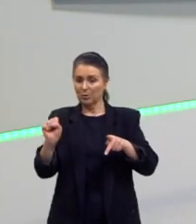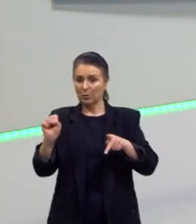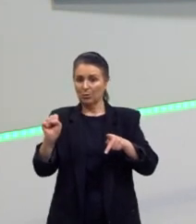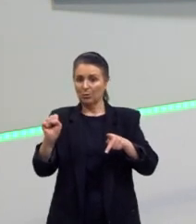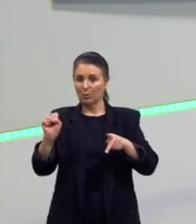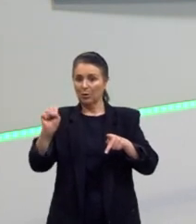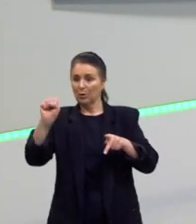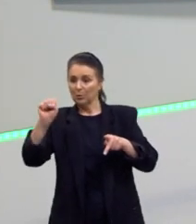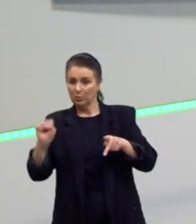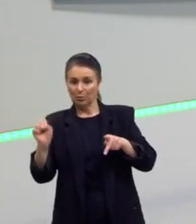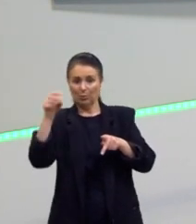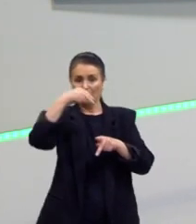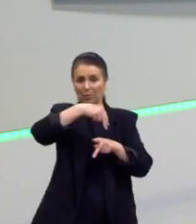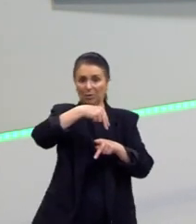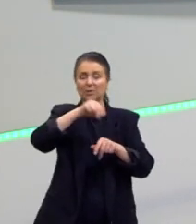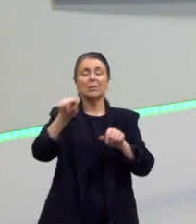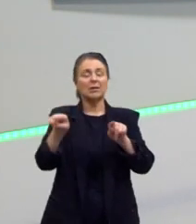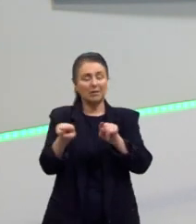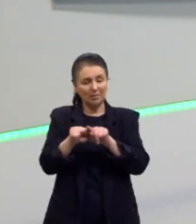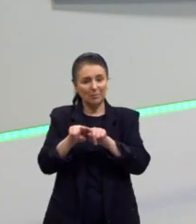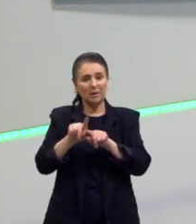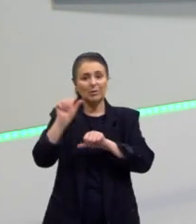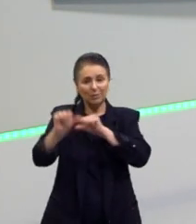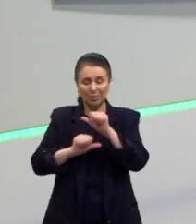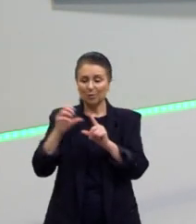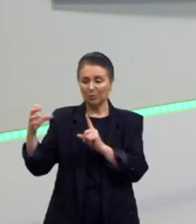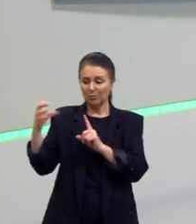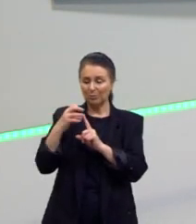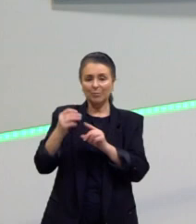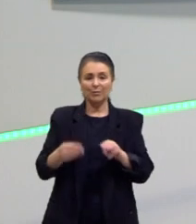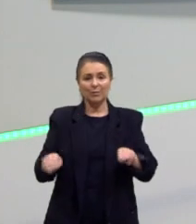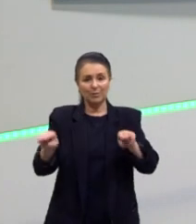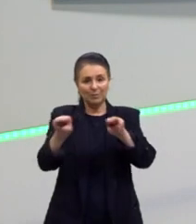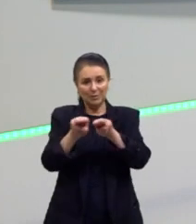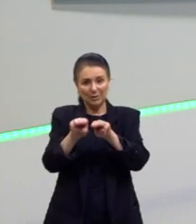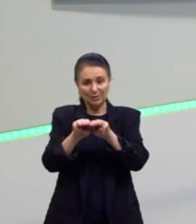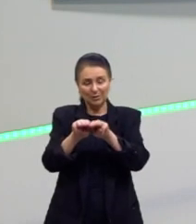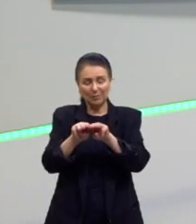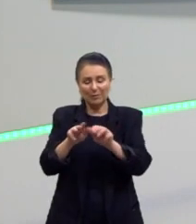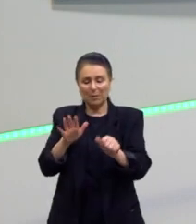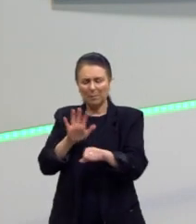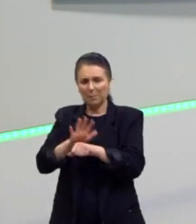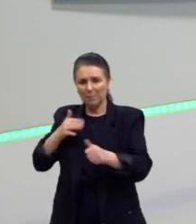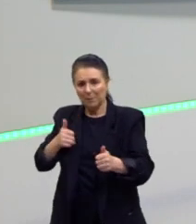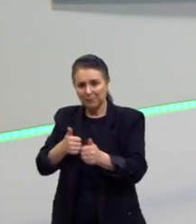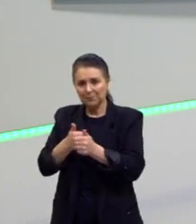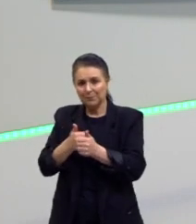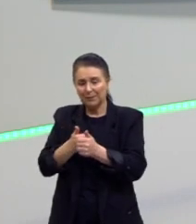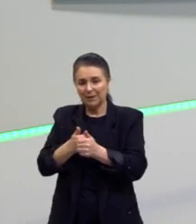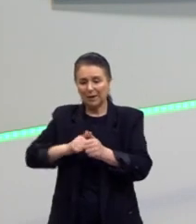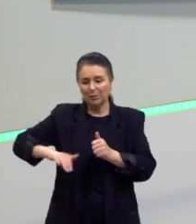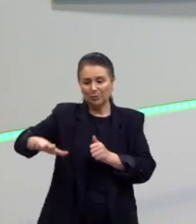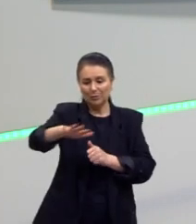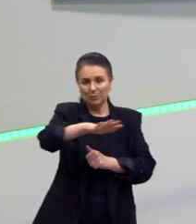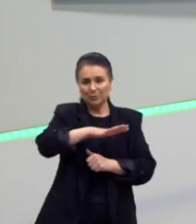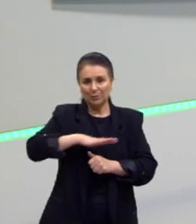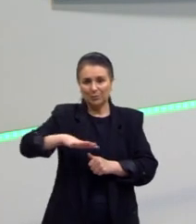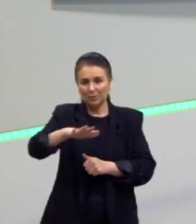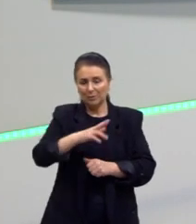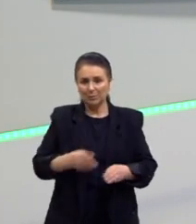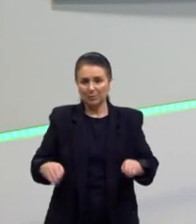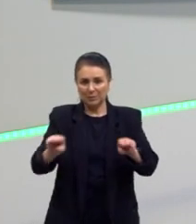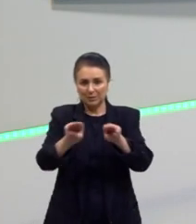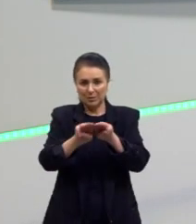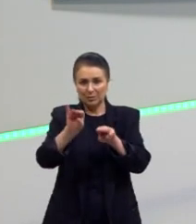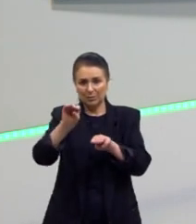a orientação do domínio magnético dele. Para ficar o mais próximo, né? Do campo magnético do